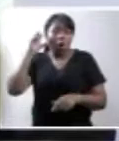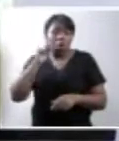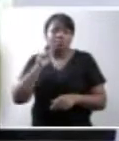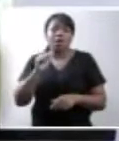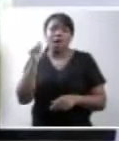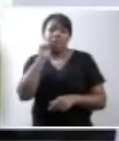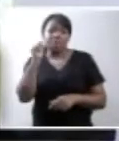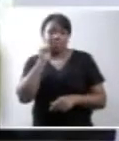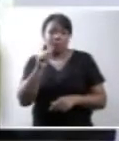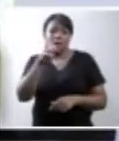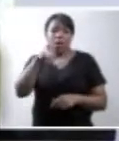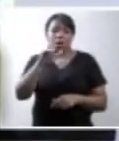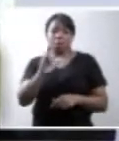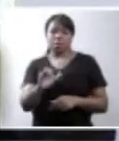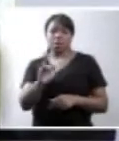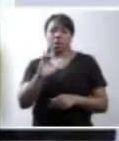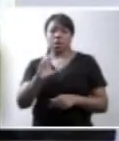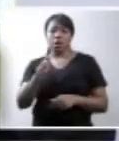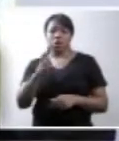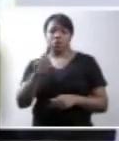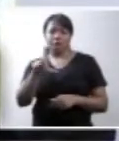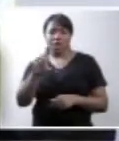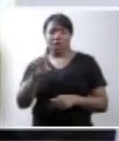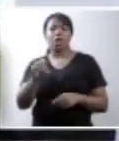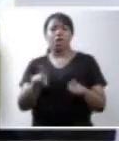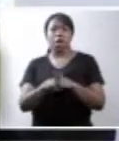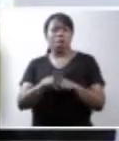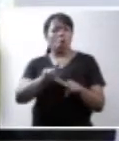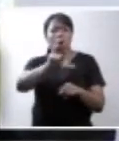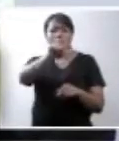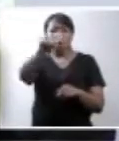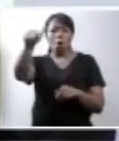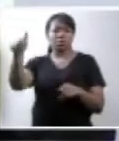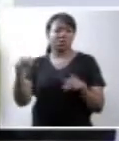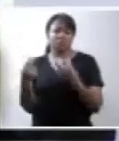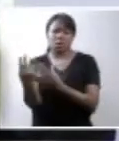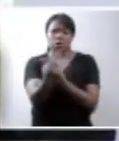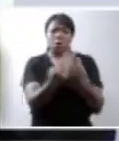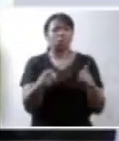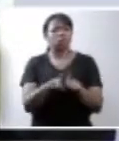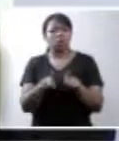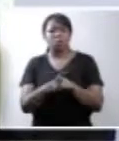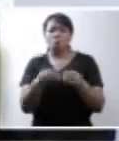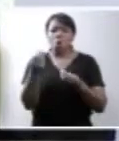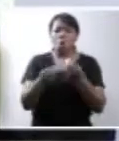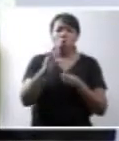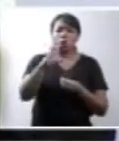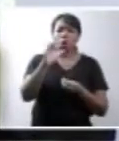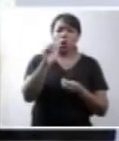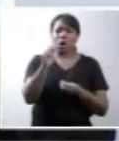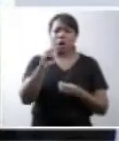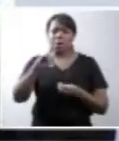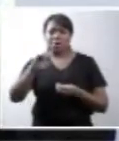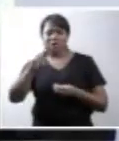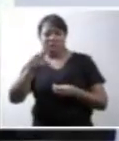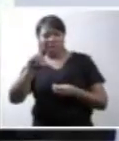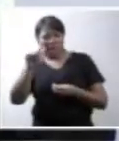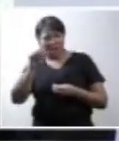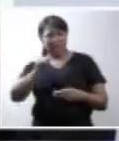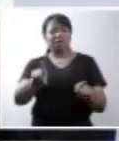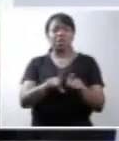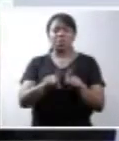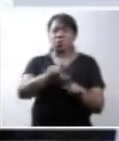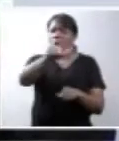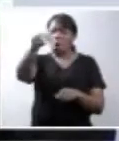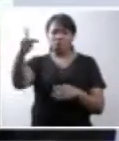Ouvindo Michele, estará ouvindo Micheles, Severinas, Camilas, Éricas e Dulcineias, que buscam o